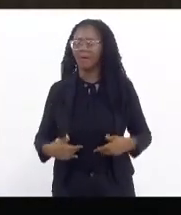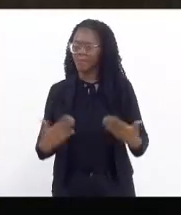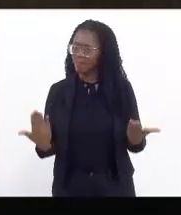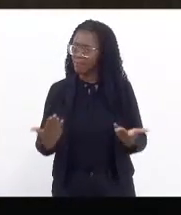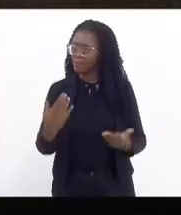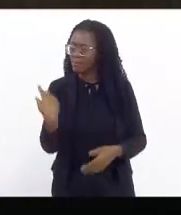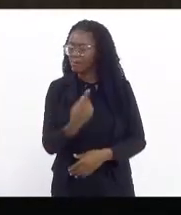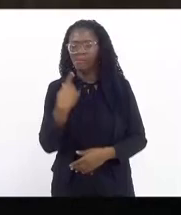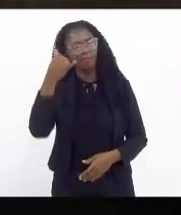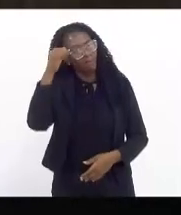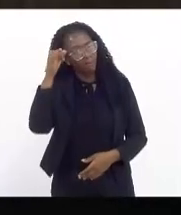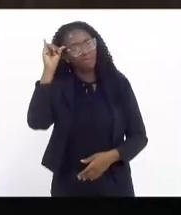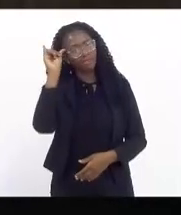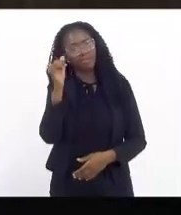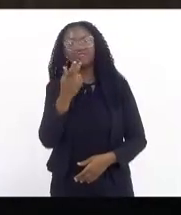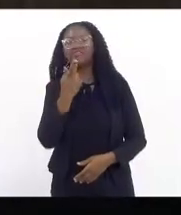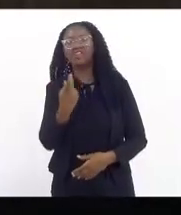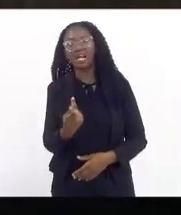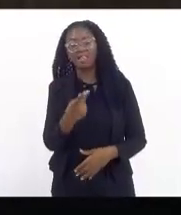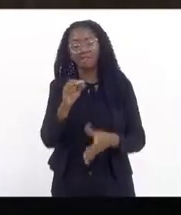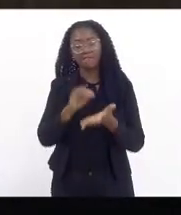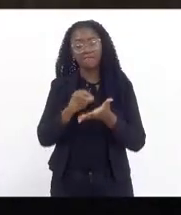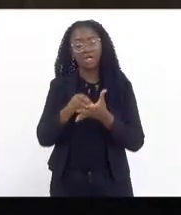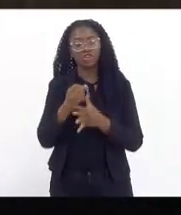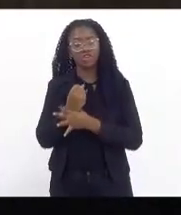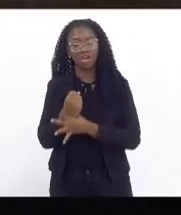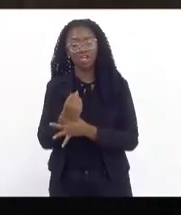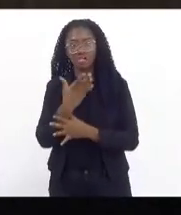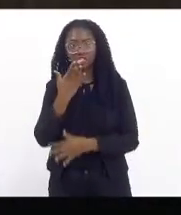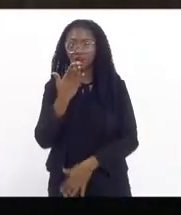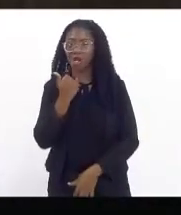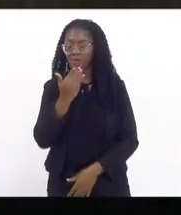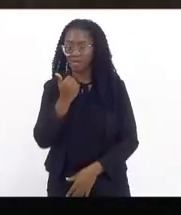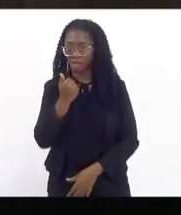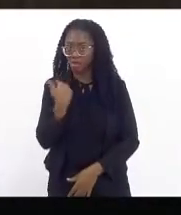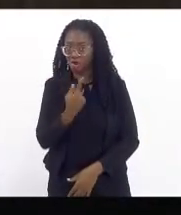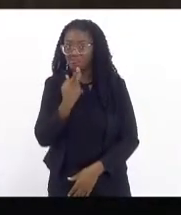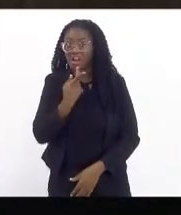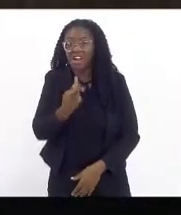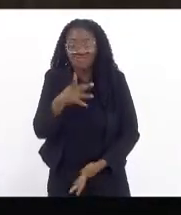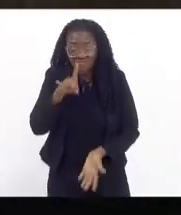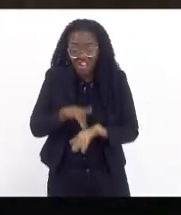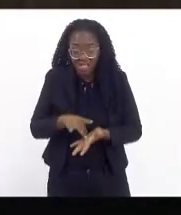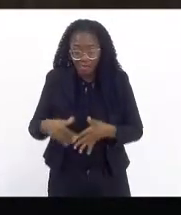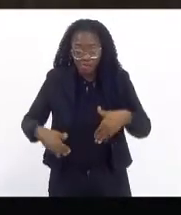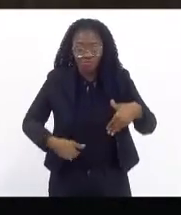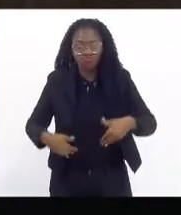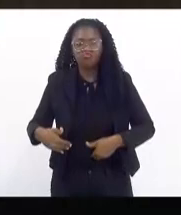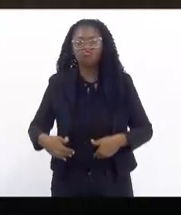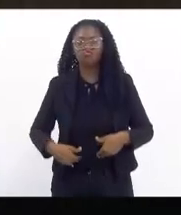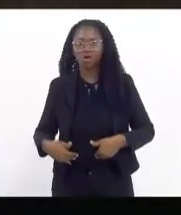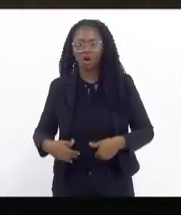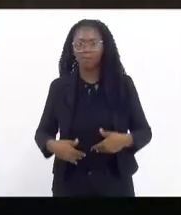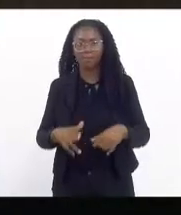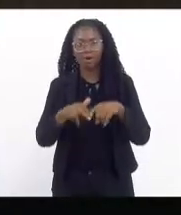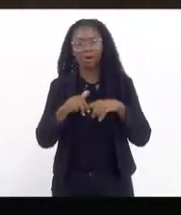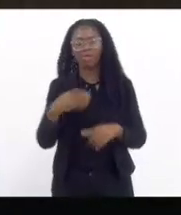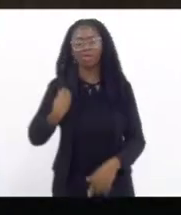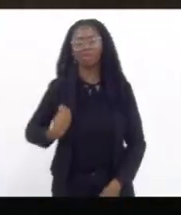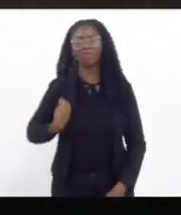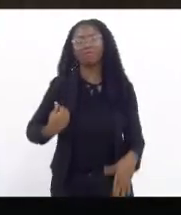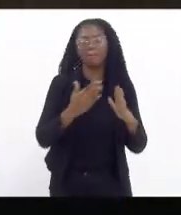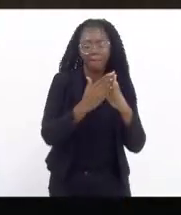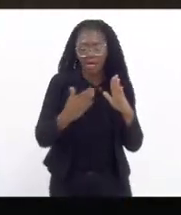evitado falar em insegurança alimentar, a gente tem falado de fome, porque estamos vivendo um período extremamente